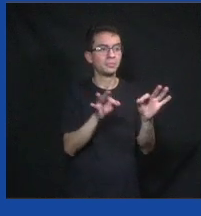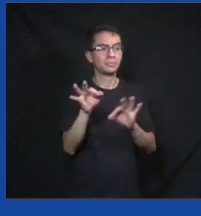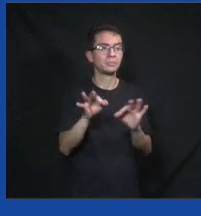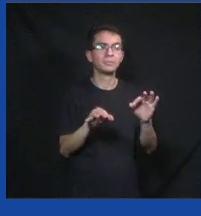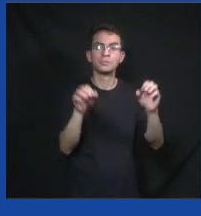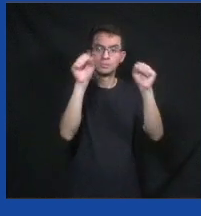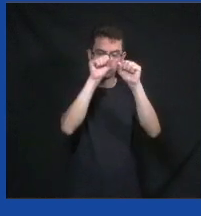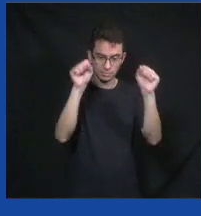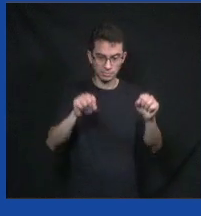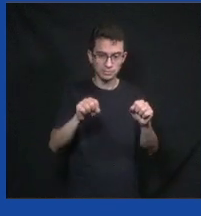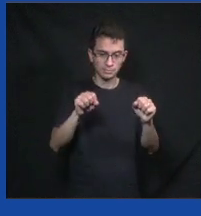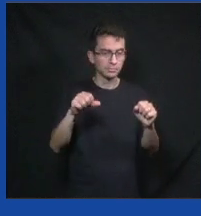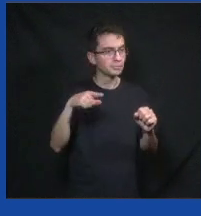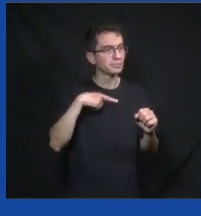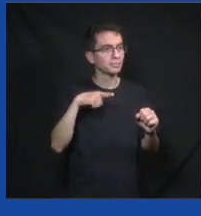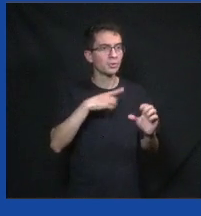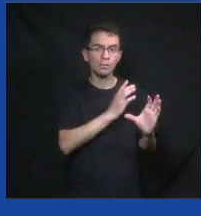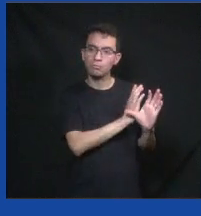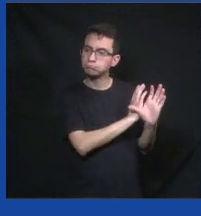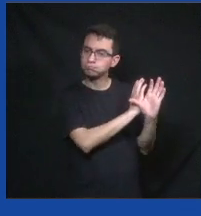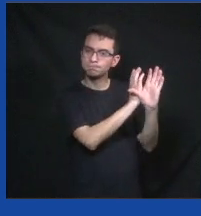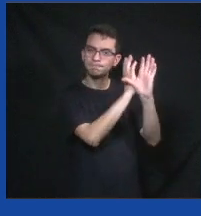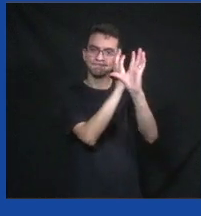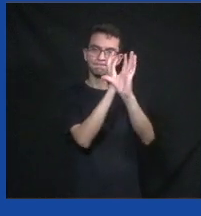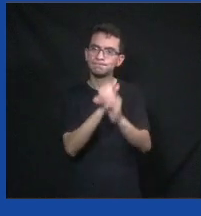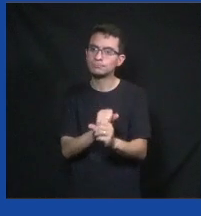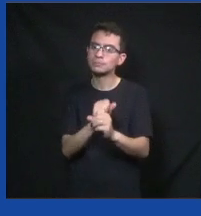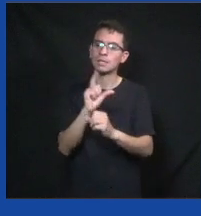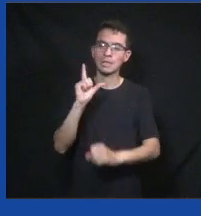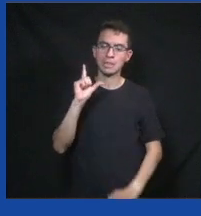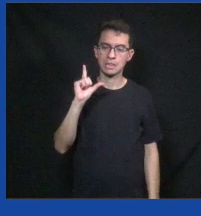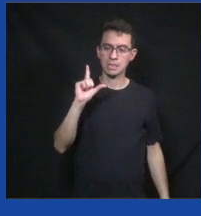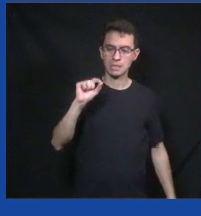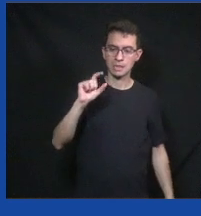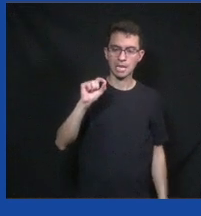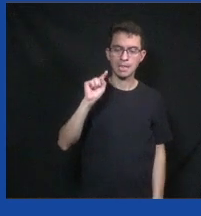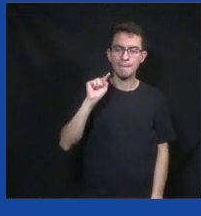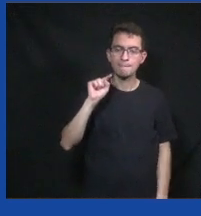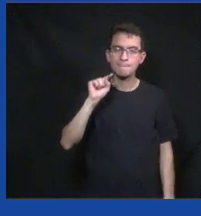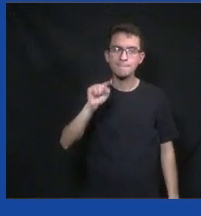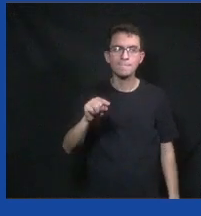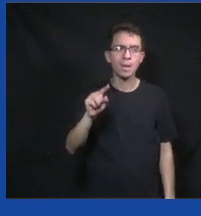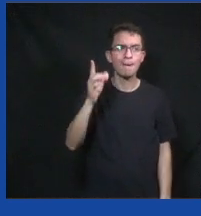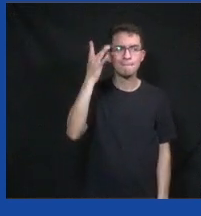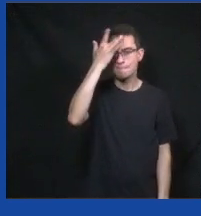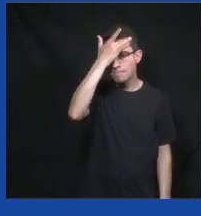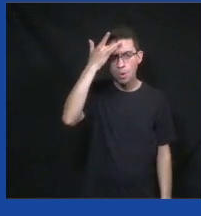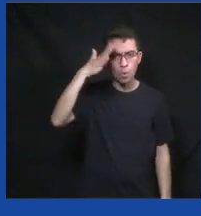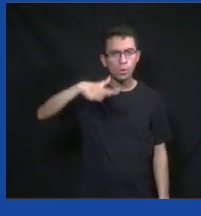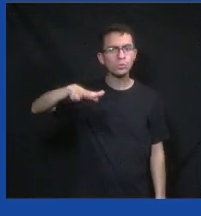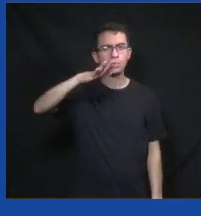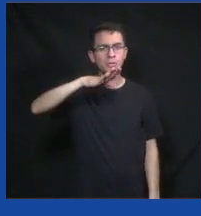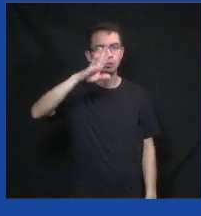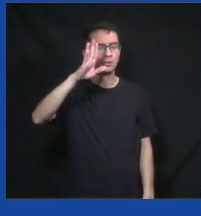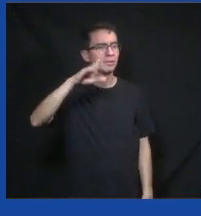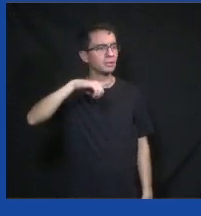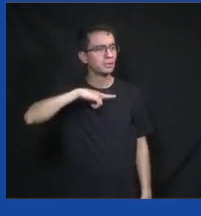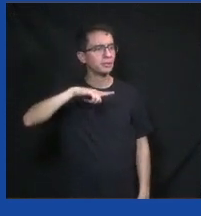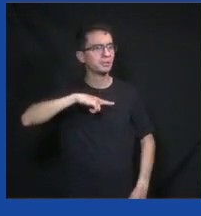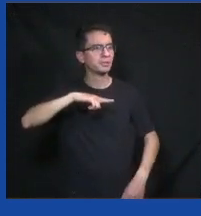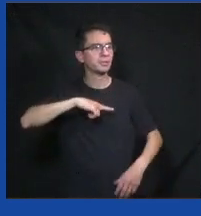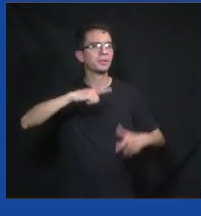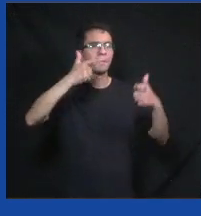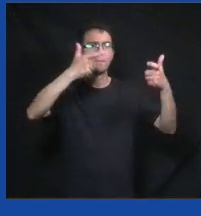roda com mais de 10 mil pessoas no país inteiro e a gente mapeia o Brasil inteiro como cada cidade está pensando com base na